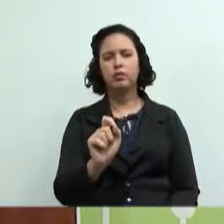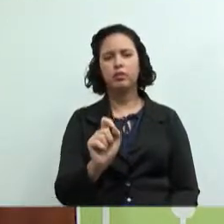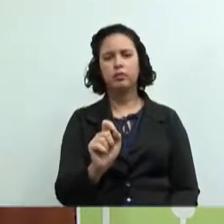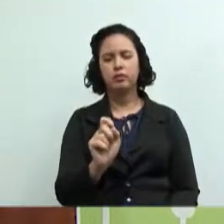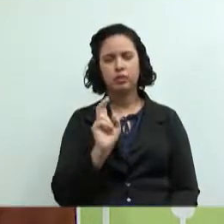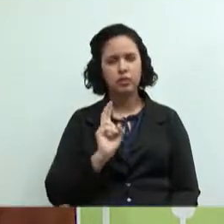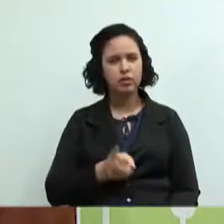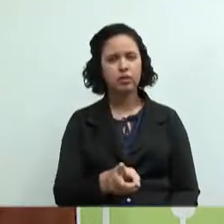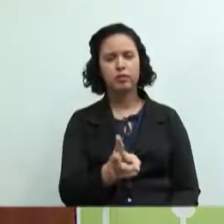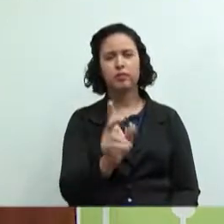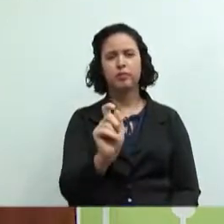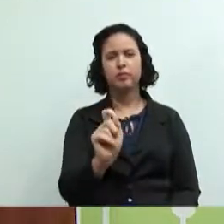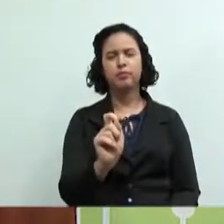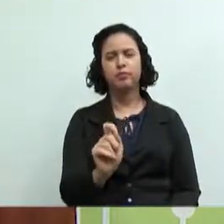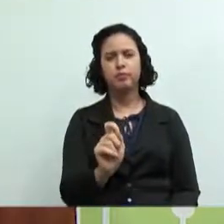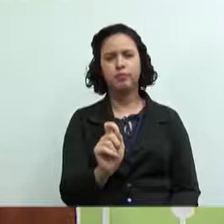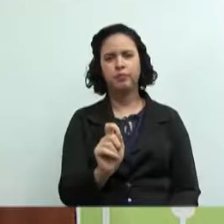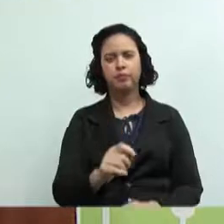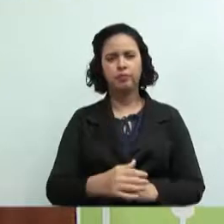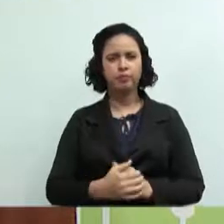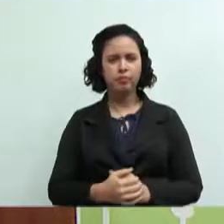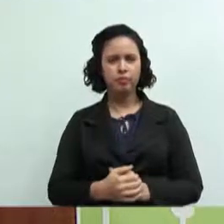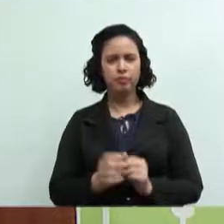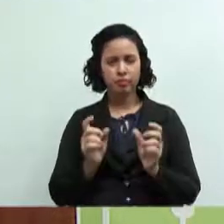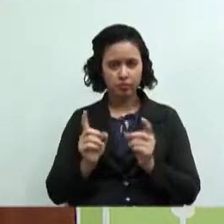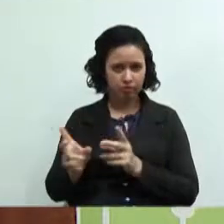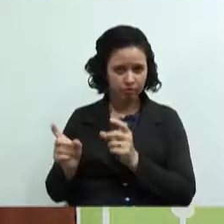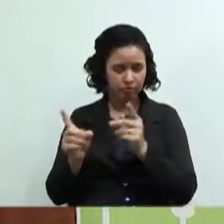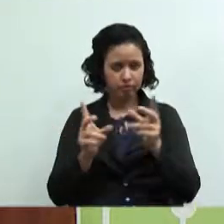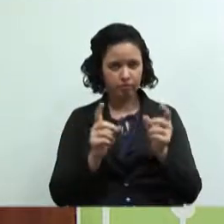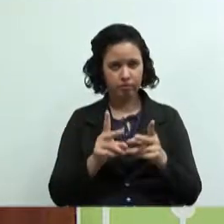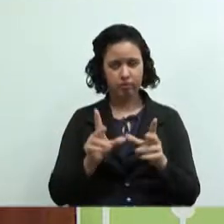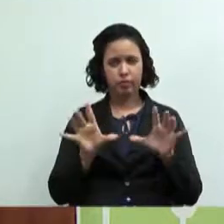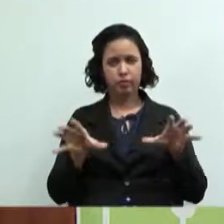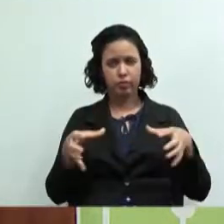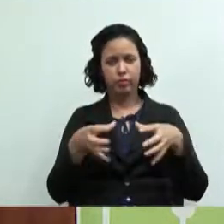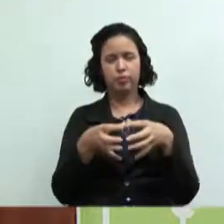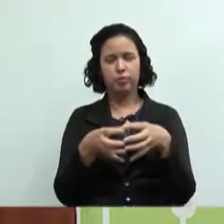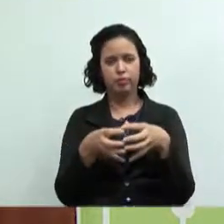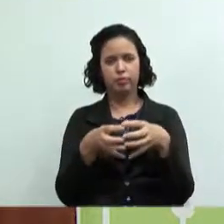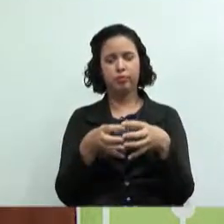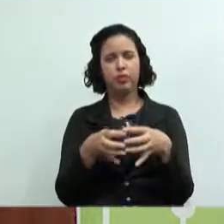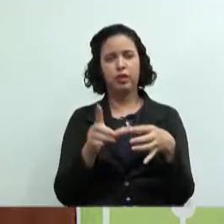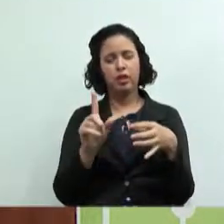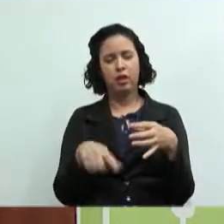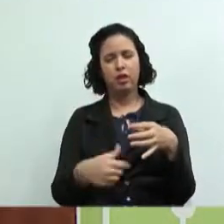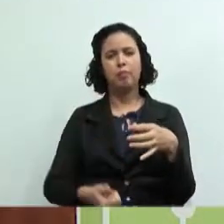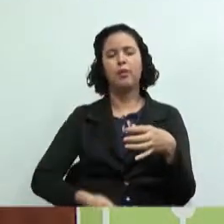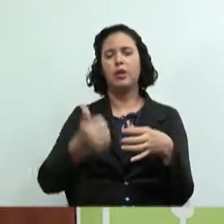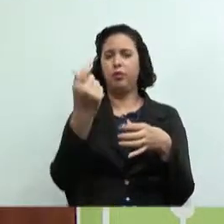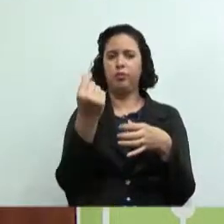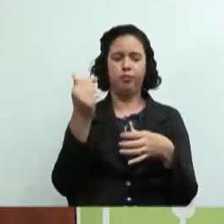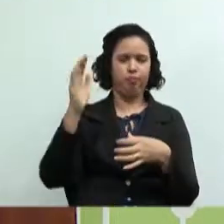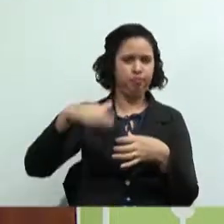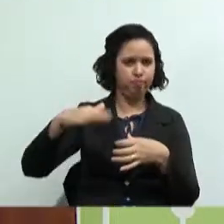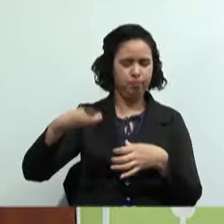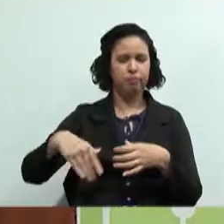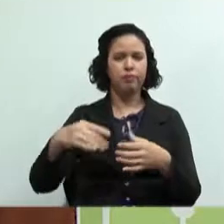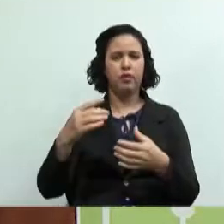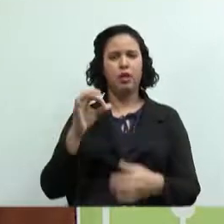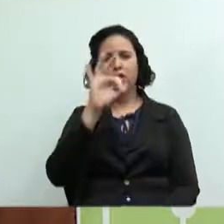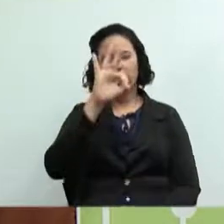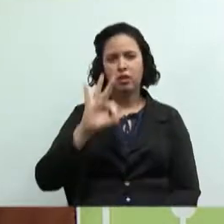sempre que o negócio, que a comercialização é feita de forma coletiva, são melhores preços, melhores